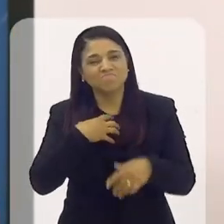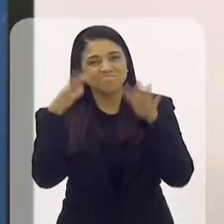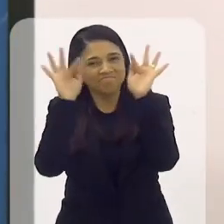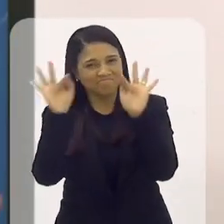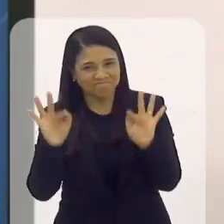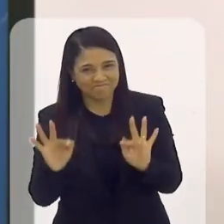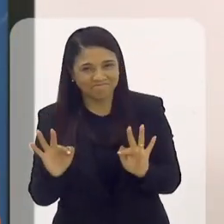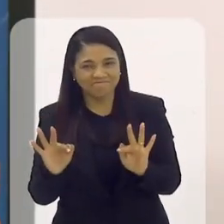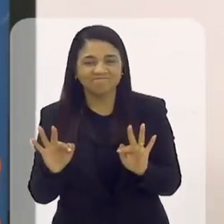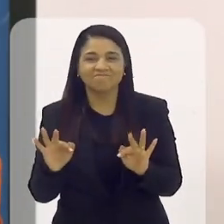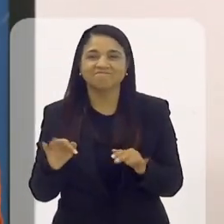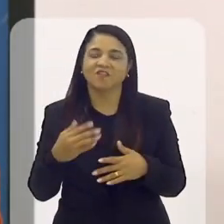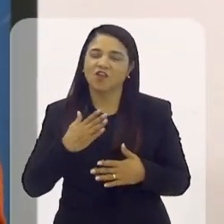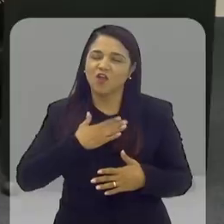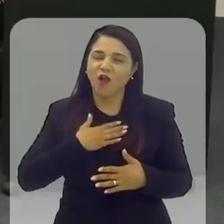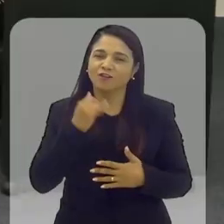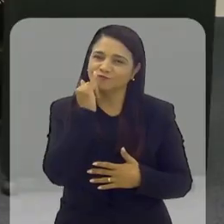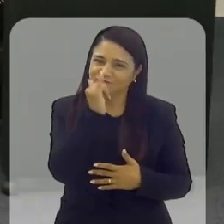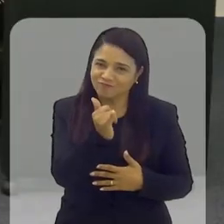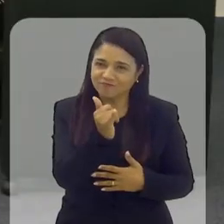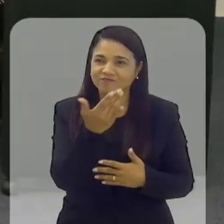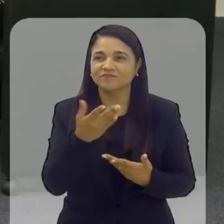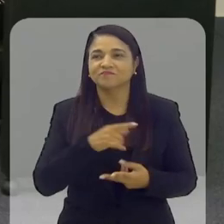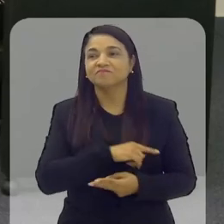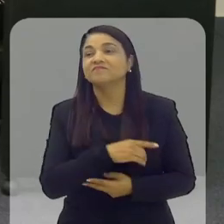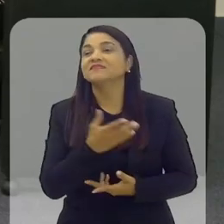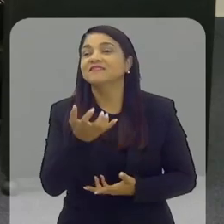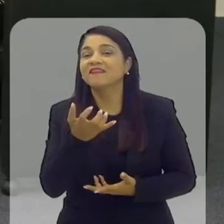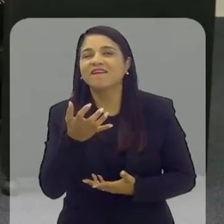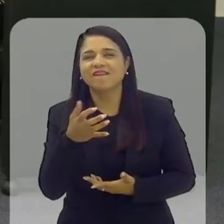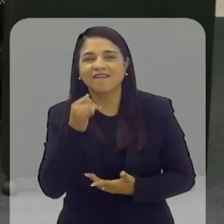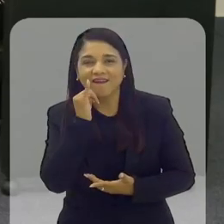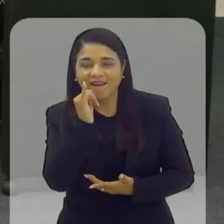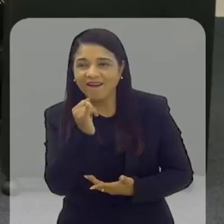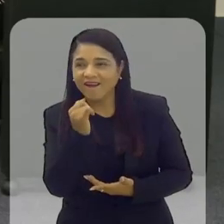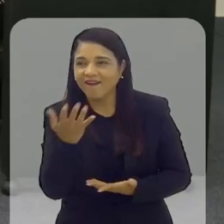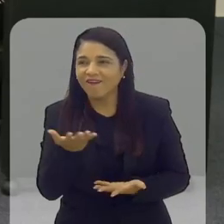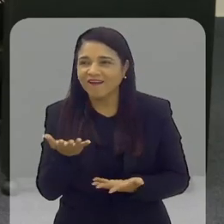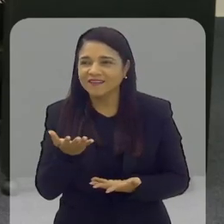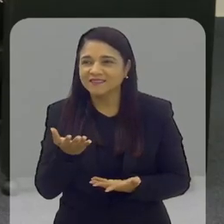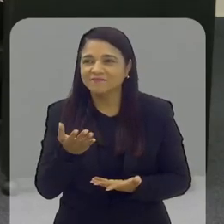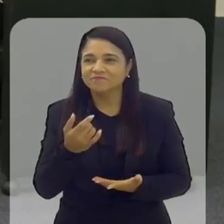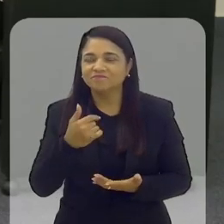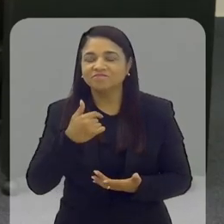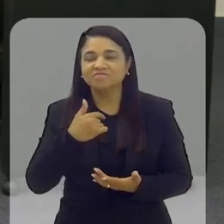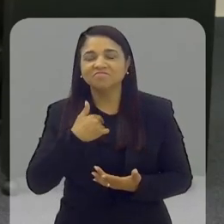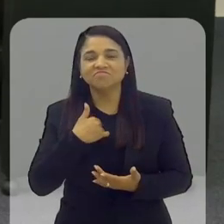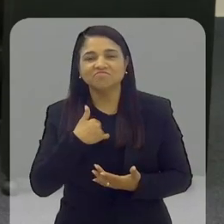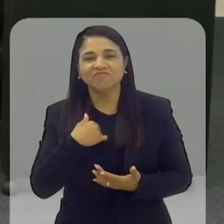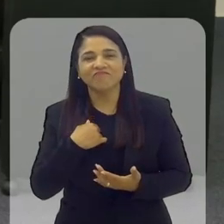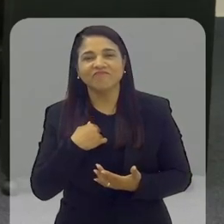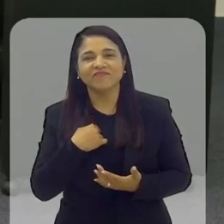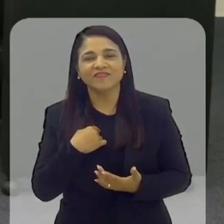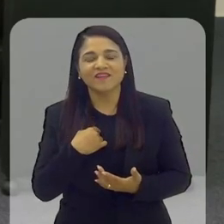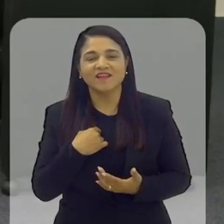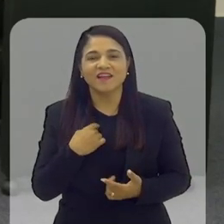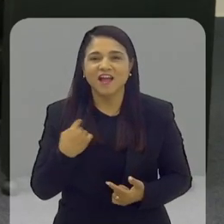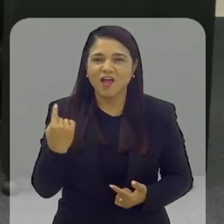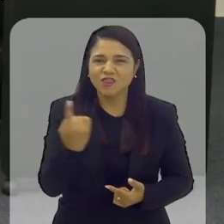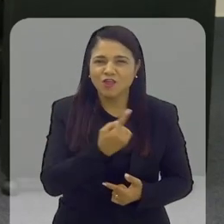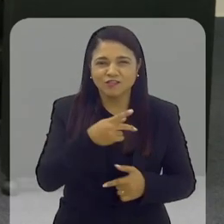assim como eu me alegro de falar. Que bom. E agora, quem quer falar? Eu acho que a nossa